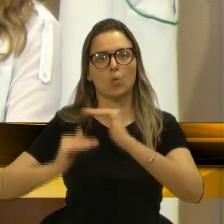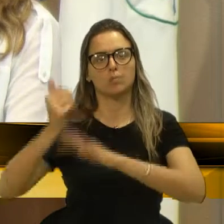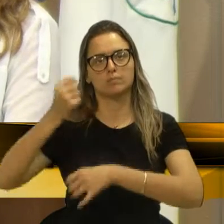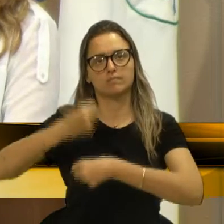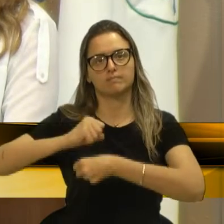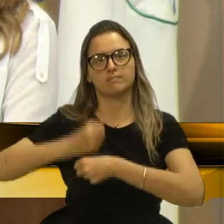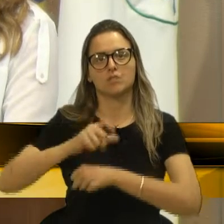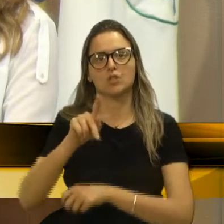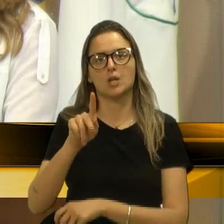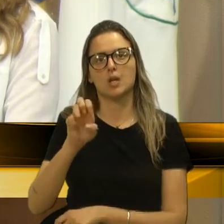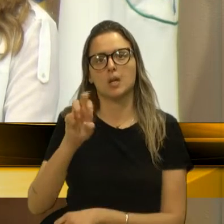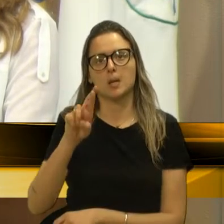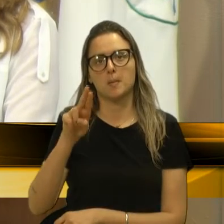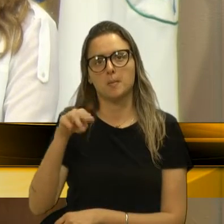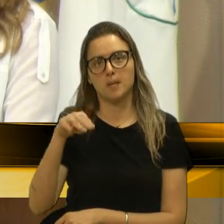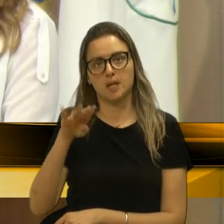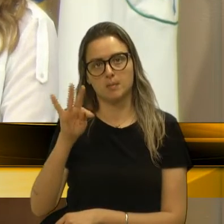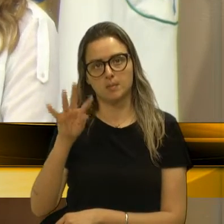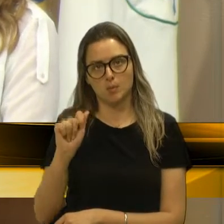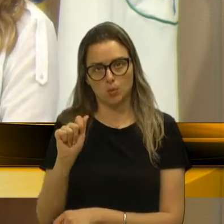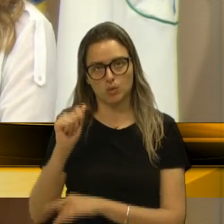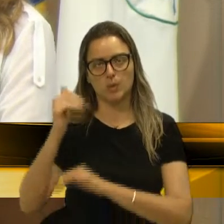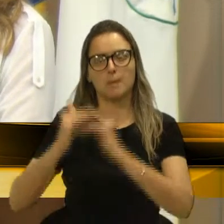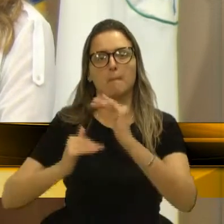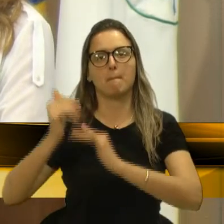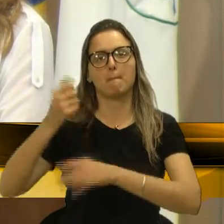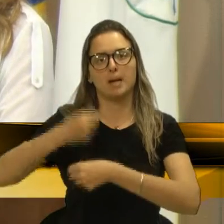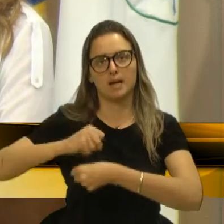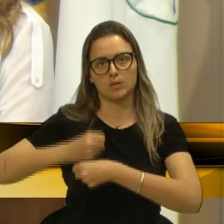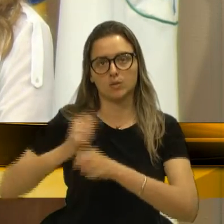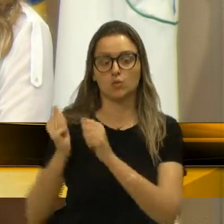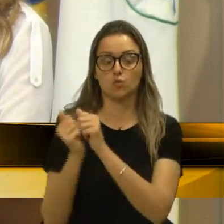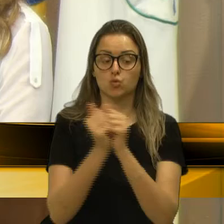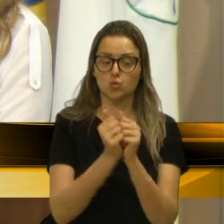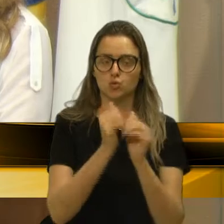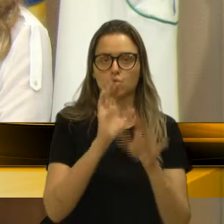permuta para a construção junto com o Estado.